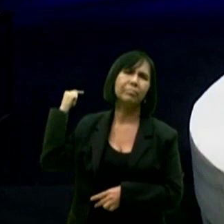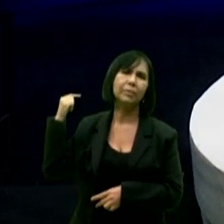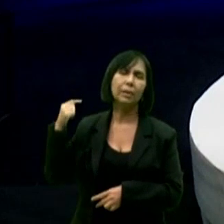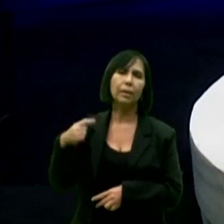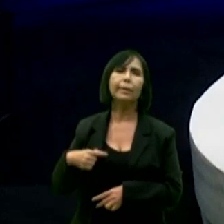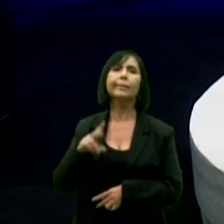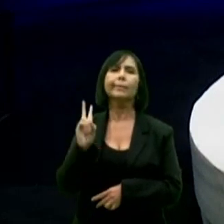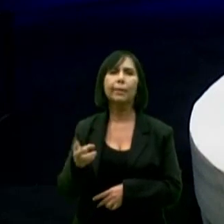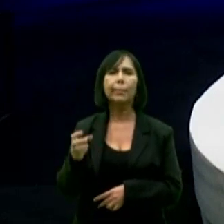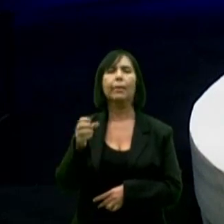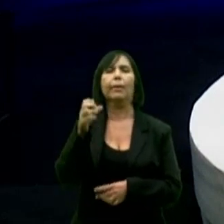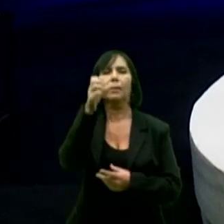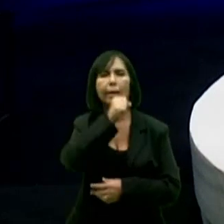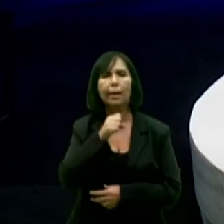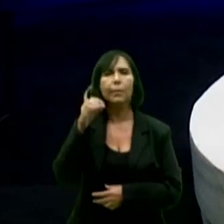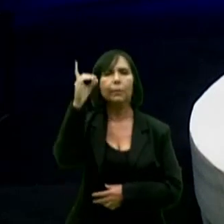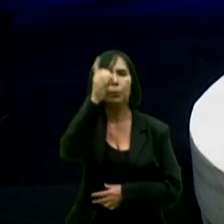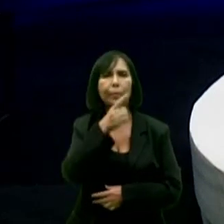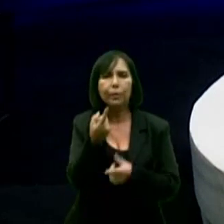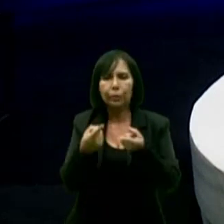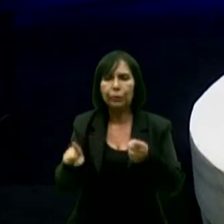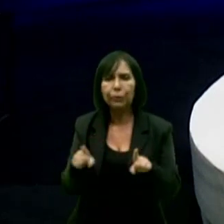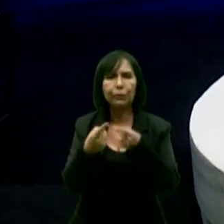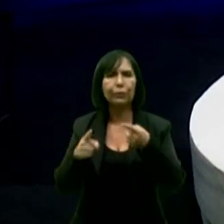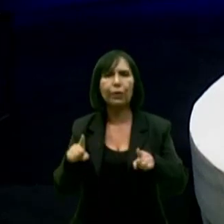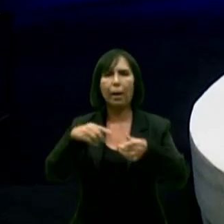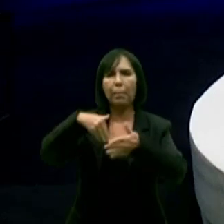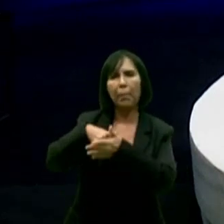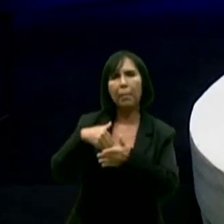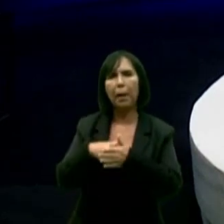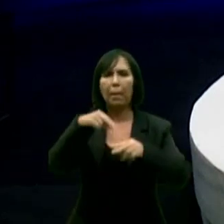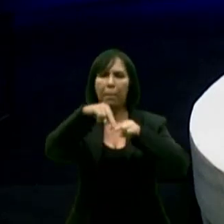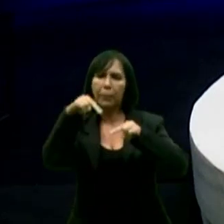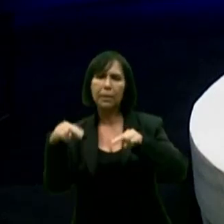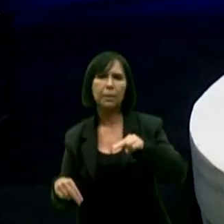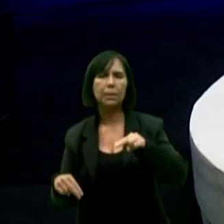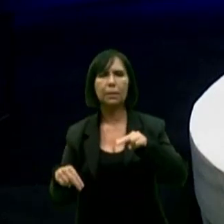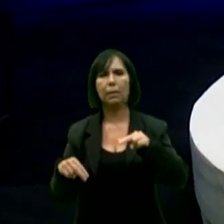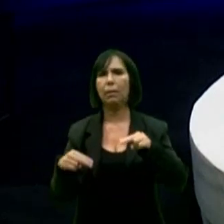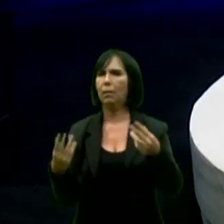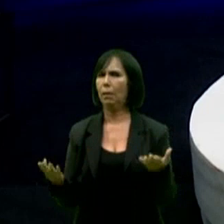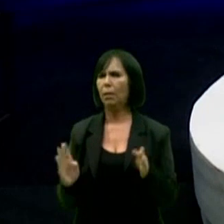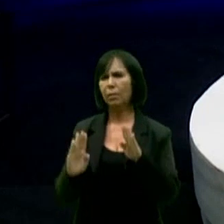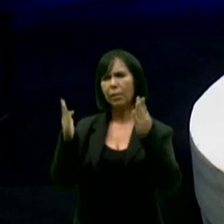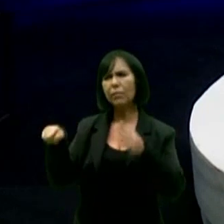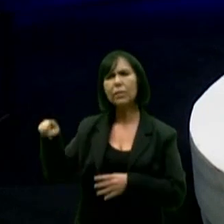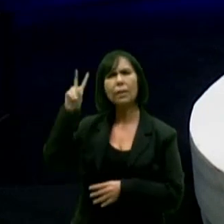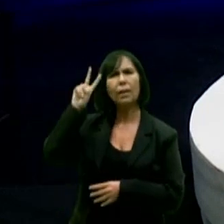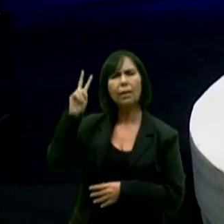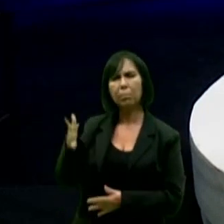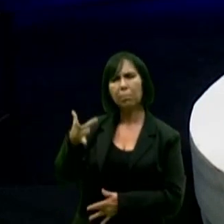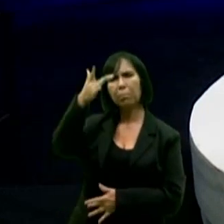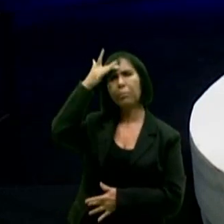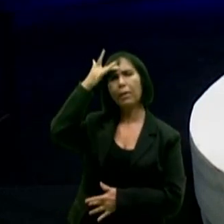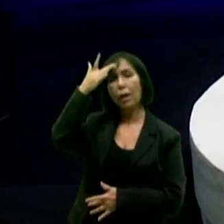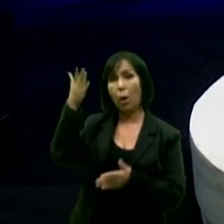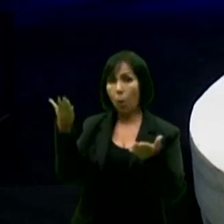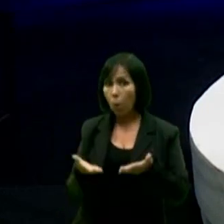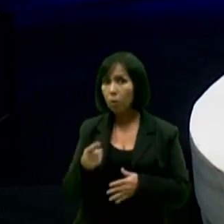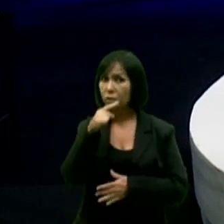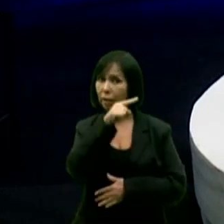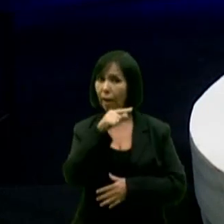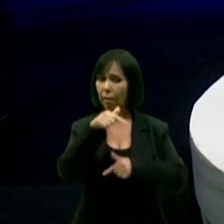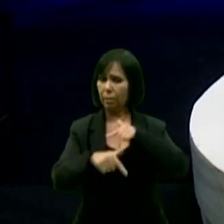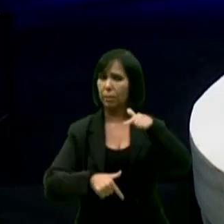era churrascada, pelada, festas à beira da piscina. Essa é a imagem que o senhor tem da granja. A granja hoje é o ambiente de trabalho.